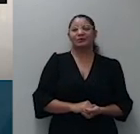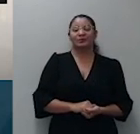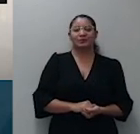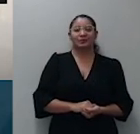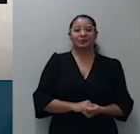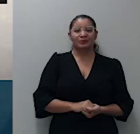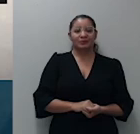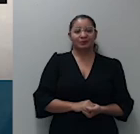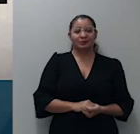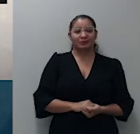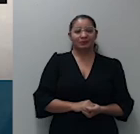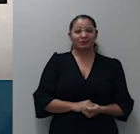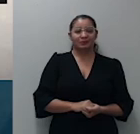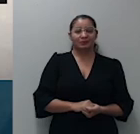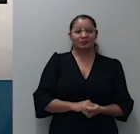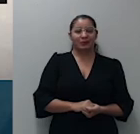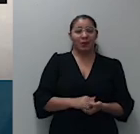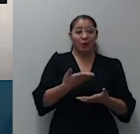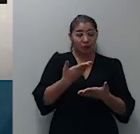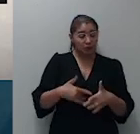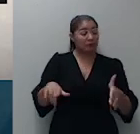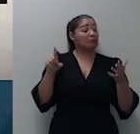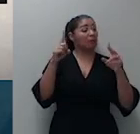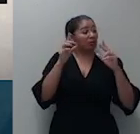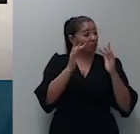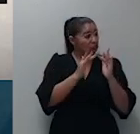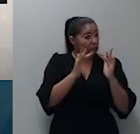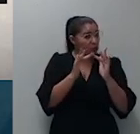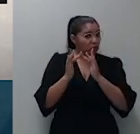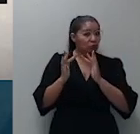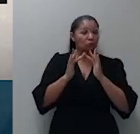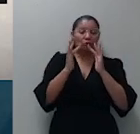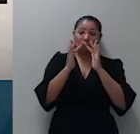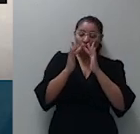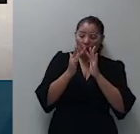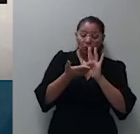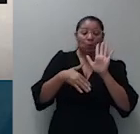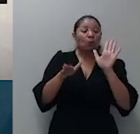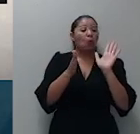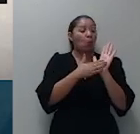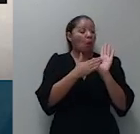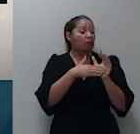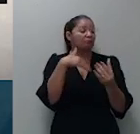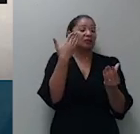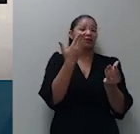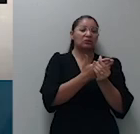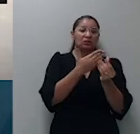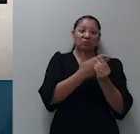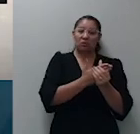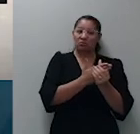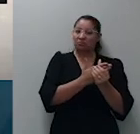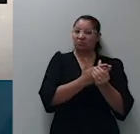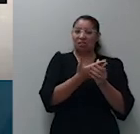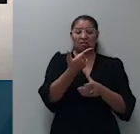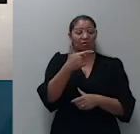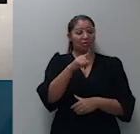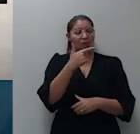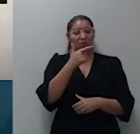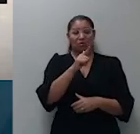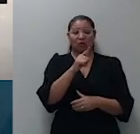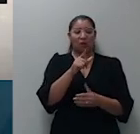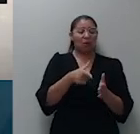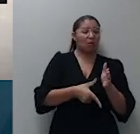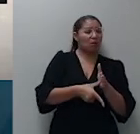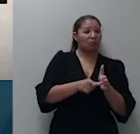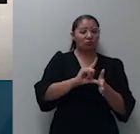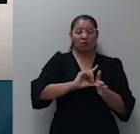Eu estou de acordo com os processos em lista, não tenho adiamentos e os destaques